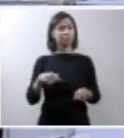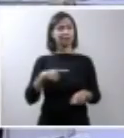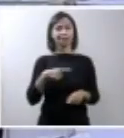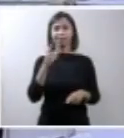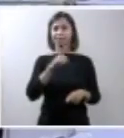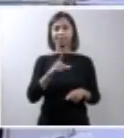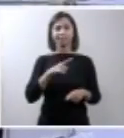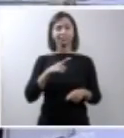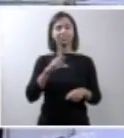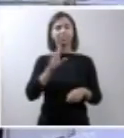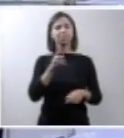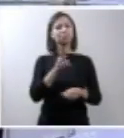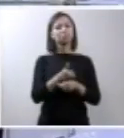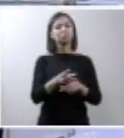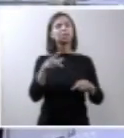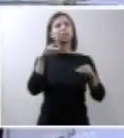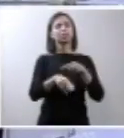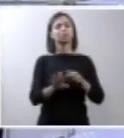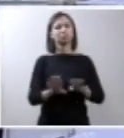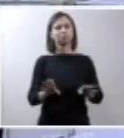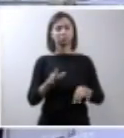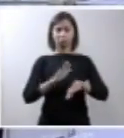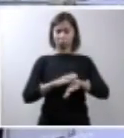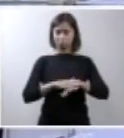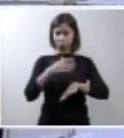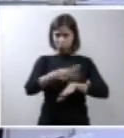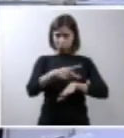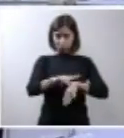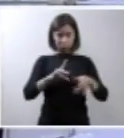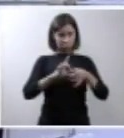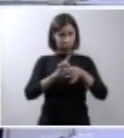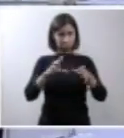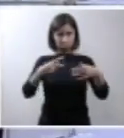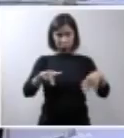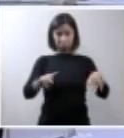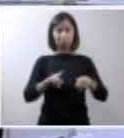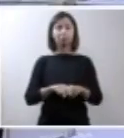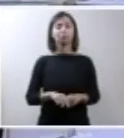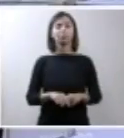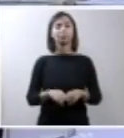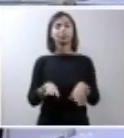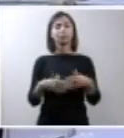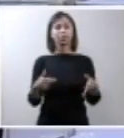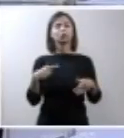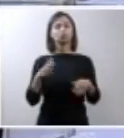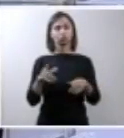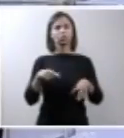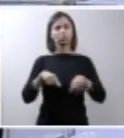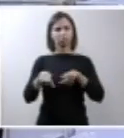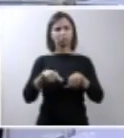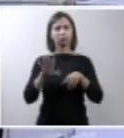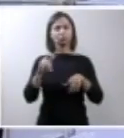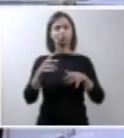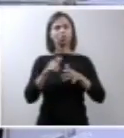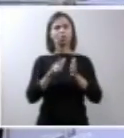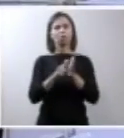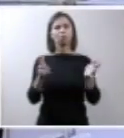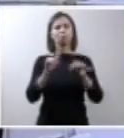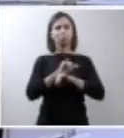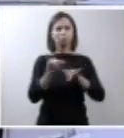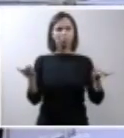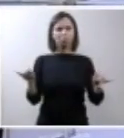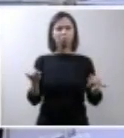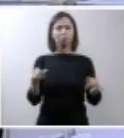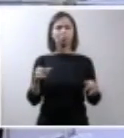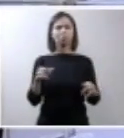sobre intervenção na UTI eles se mantiveram espontaneamente esse trabalho foi publicado no